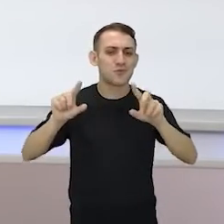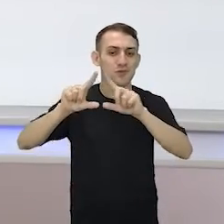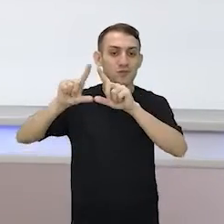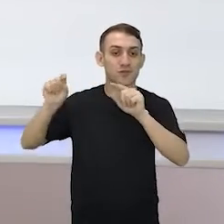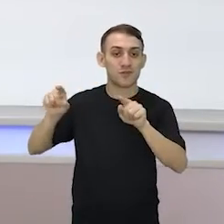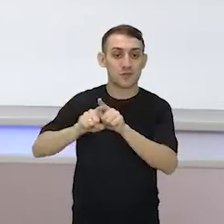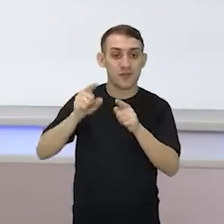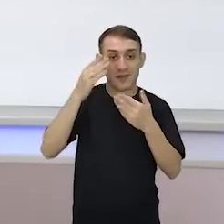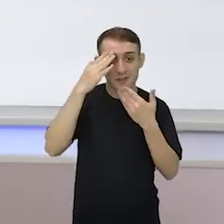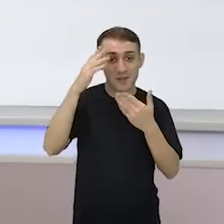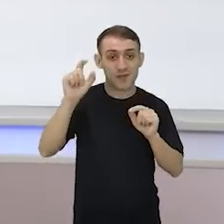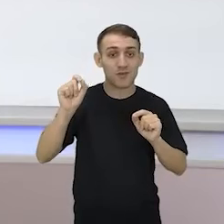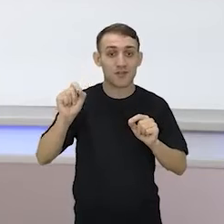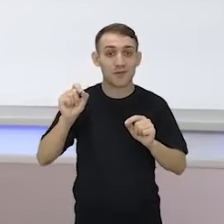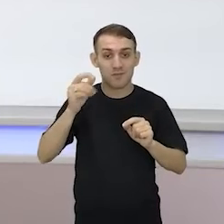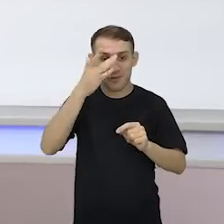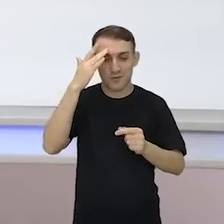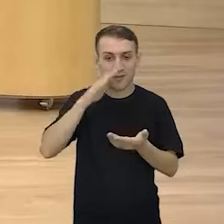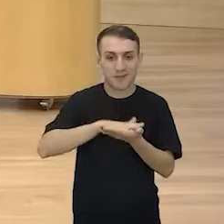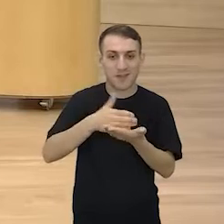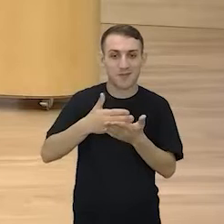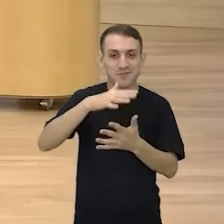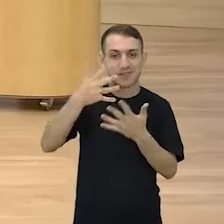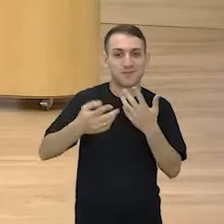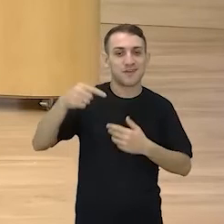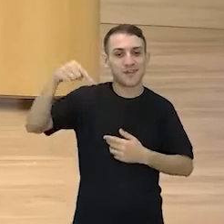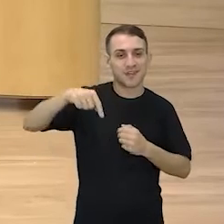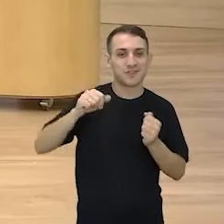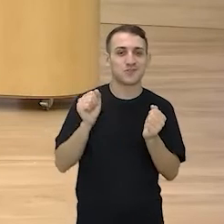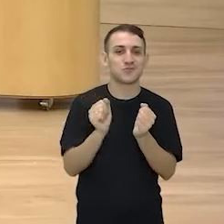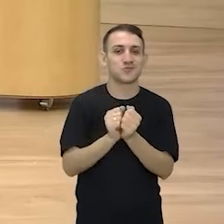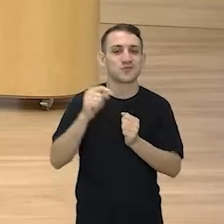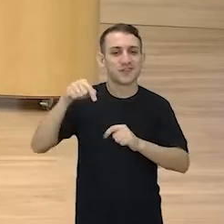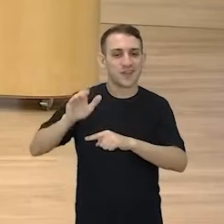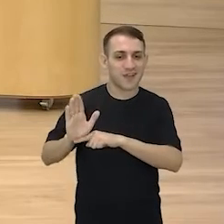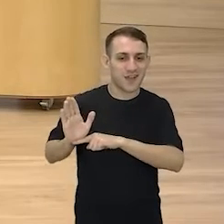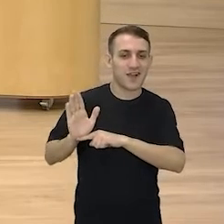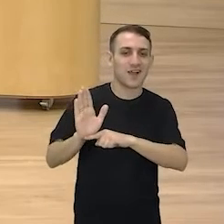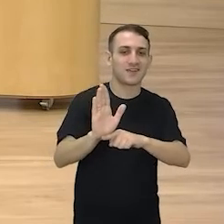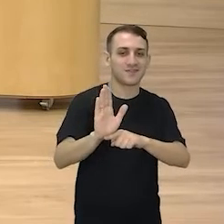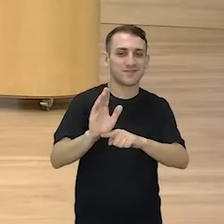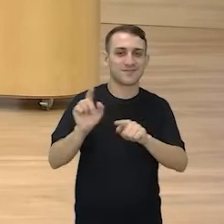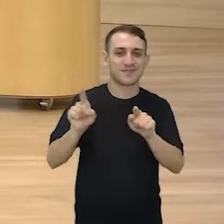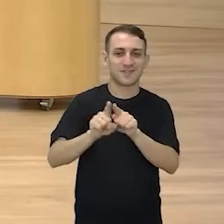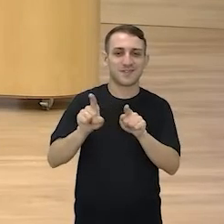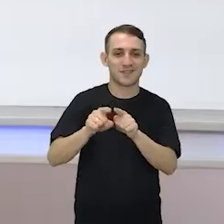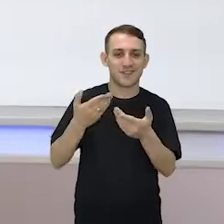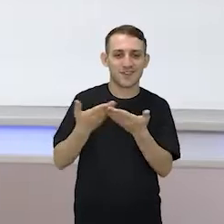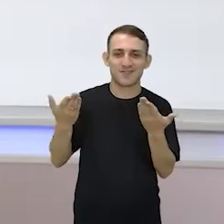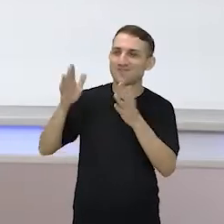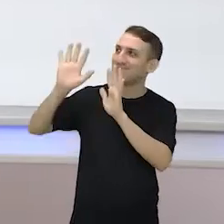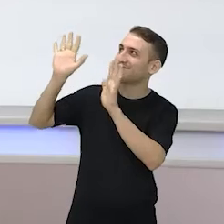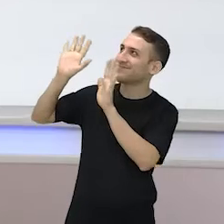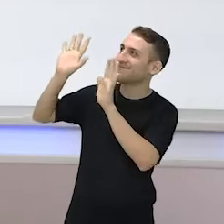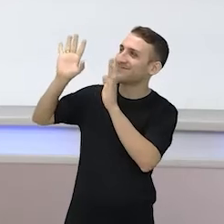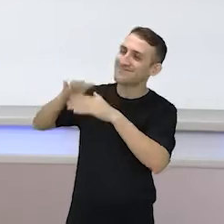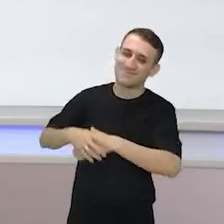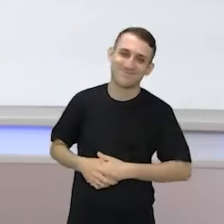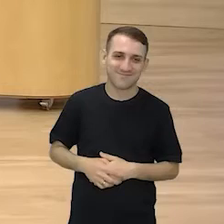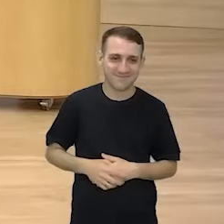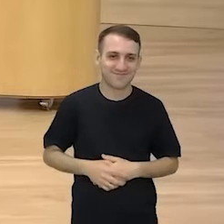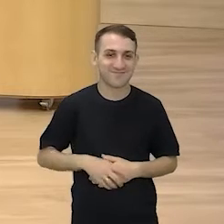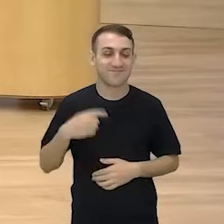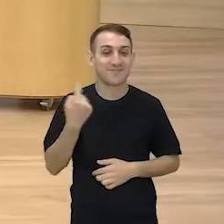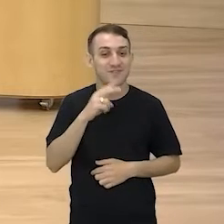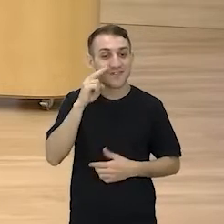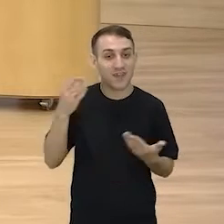agradecer também a participação do pessoal de Libras, né professora Juliana? Que está aqui ajudando a gente na aula de hoje. Pro Ju, vamos ver